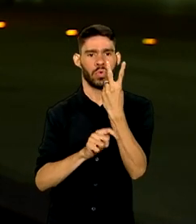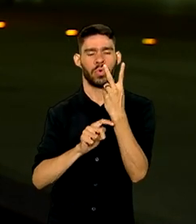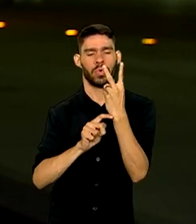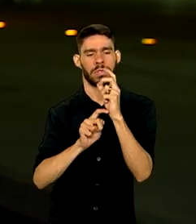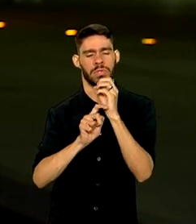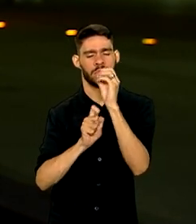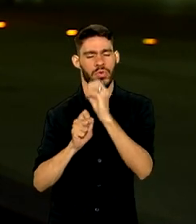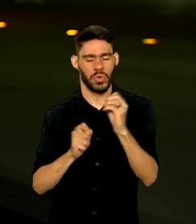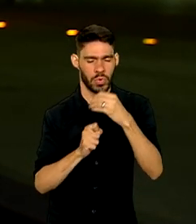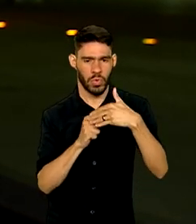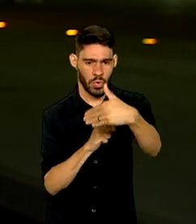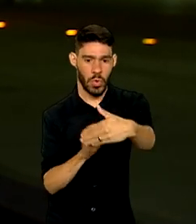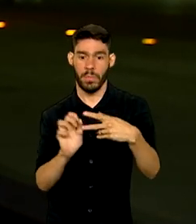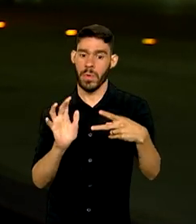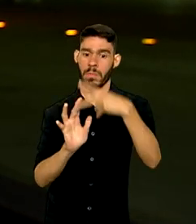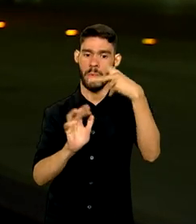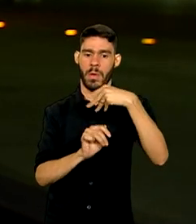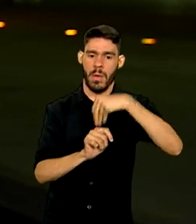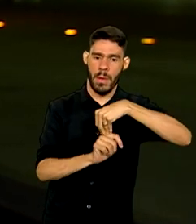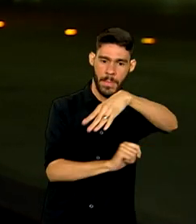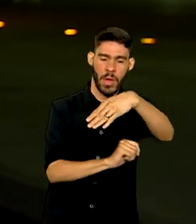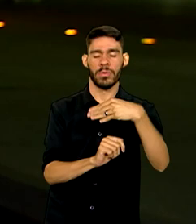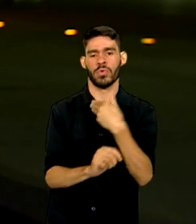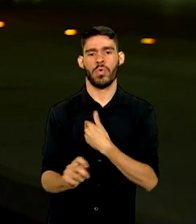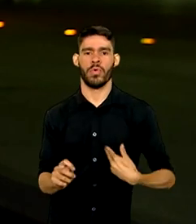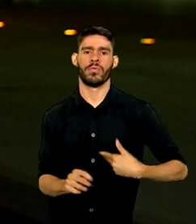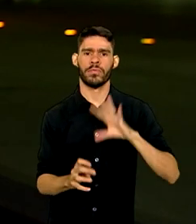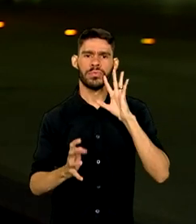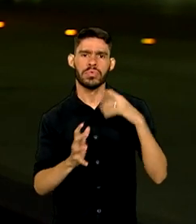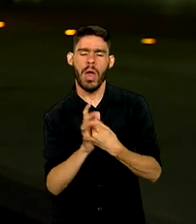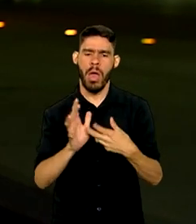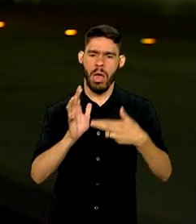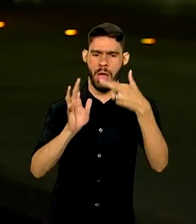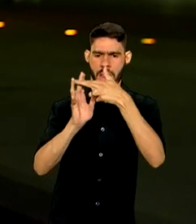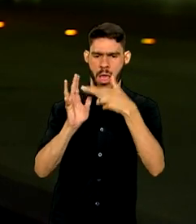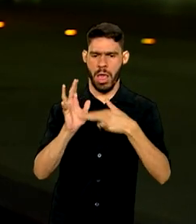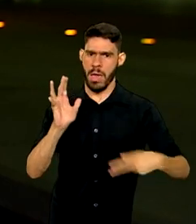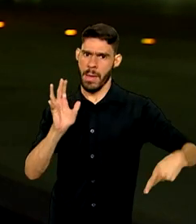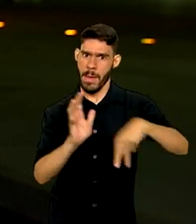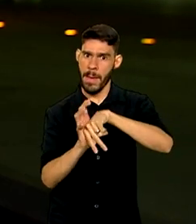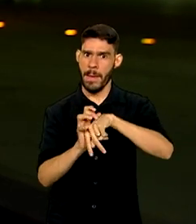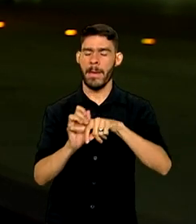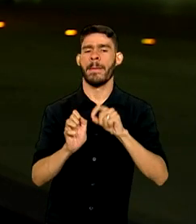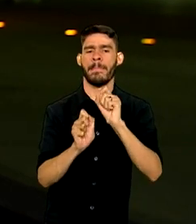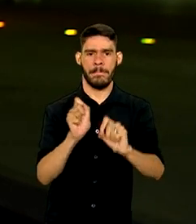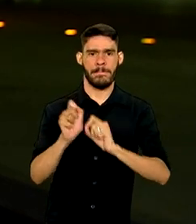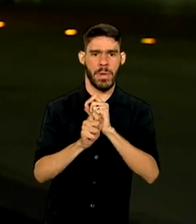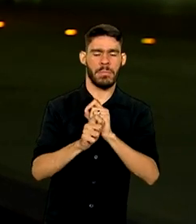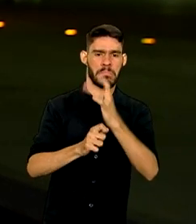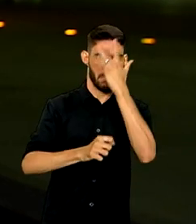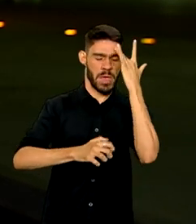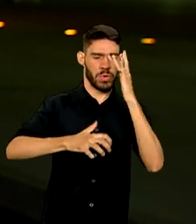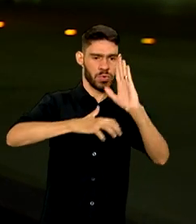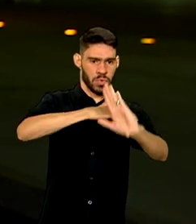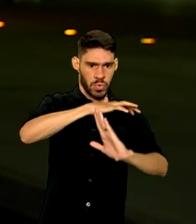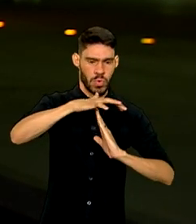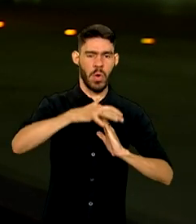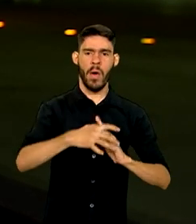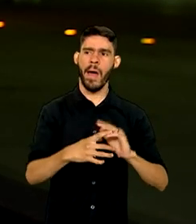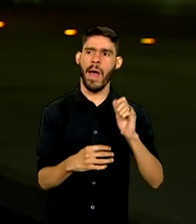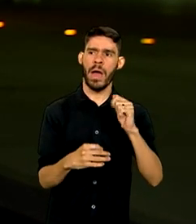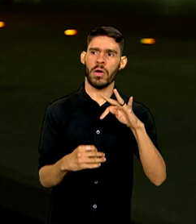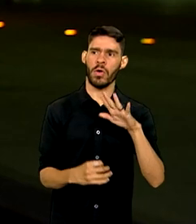de outubro. A portaria publicada pelo governo estabelece regras específicas para as imigrantes de Angola,